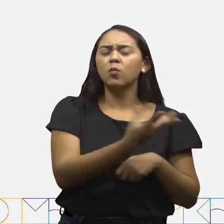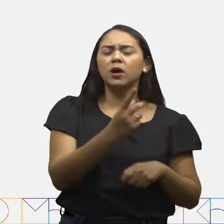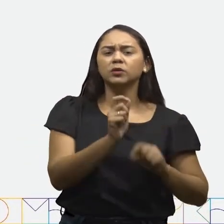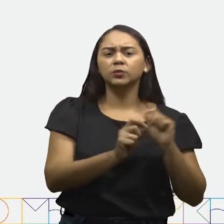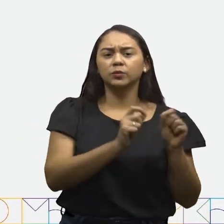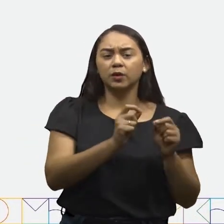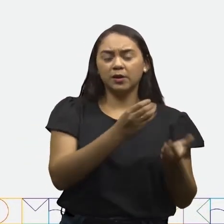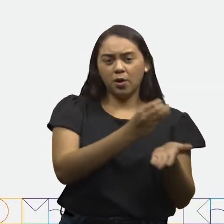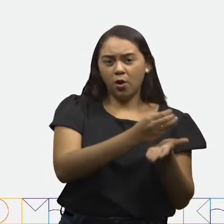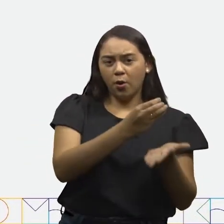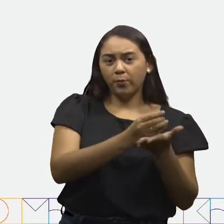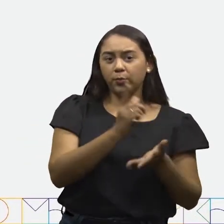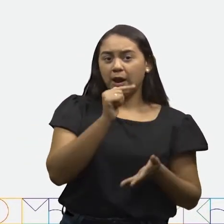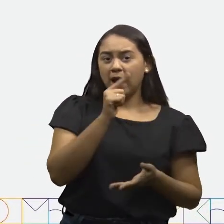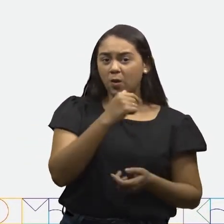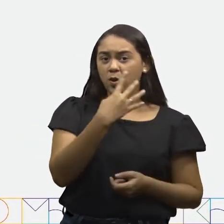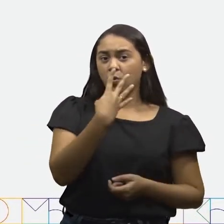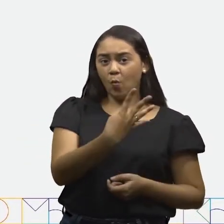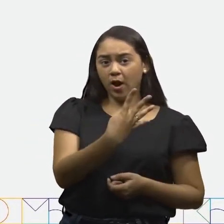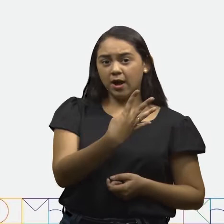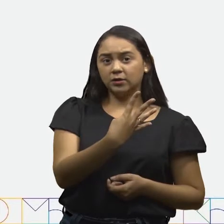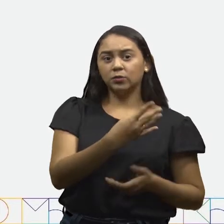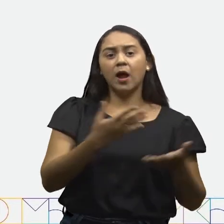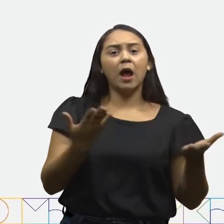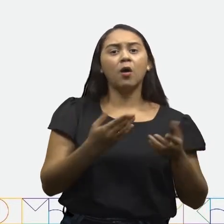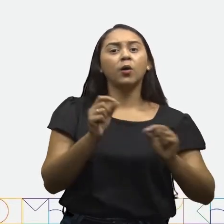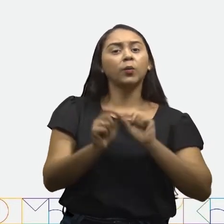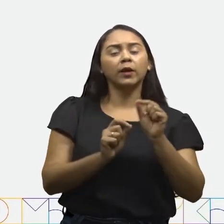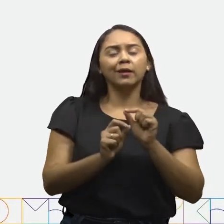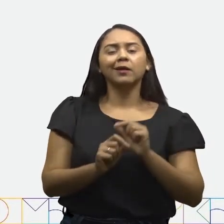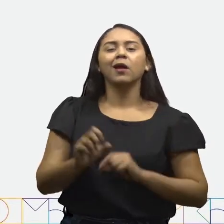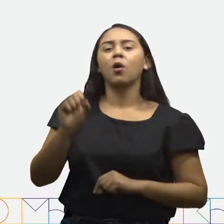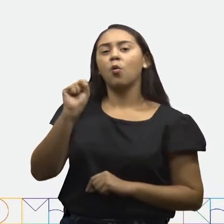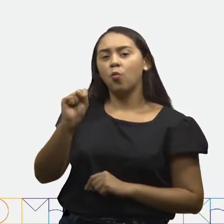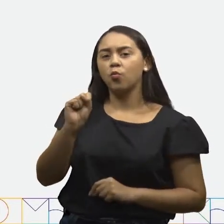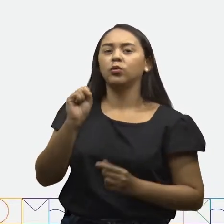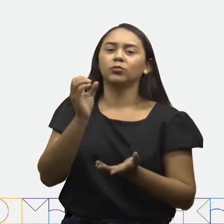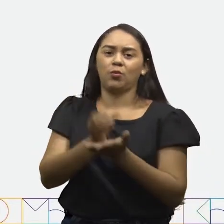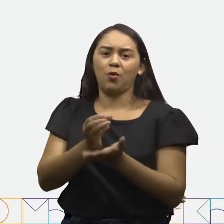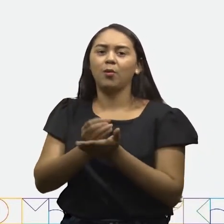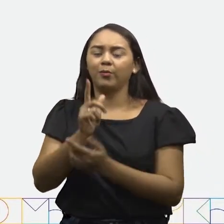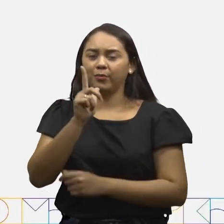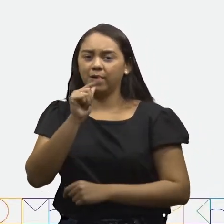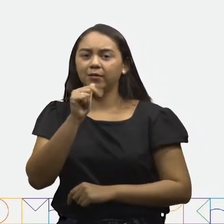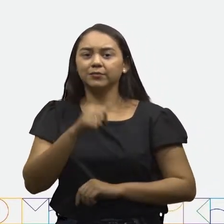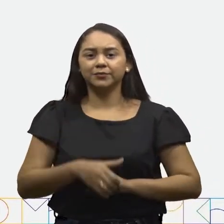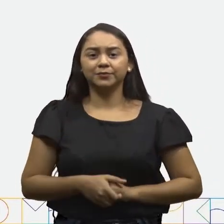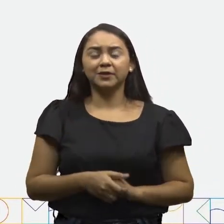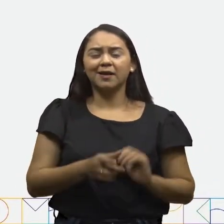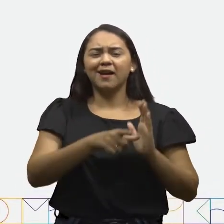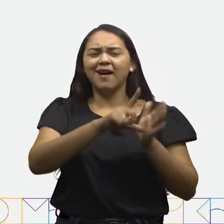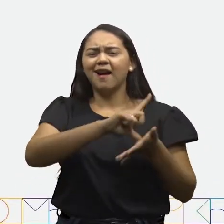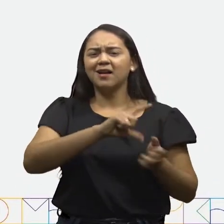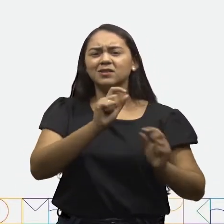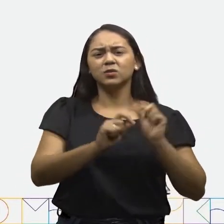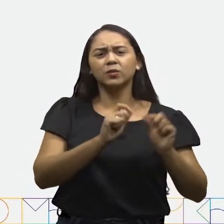eu tinha 4 copos de água, agora eu vou ter 8 copos de água. E se antes eu